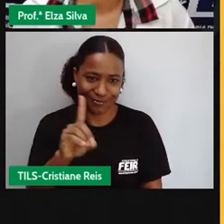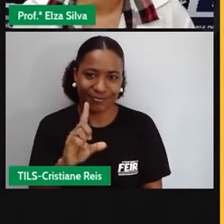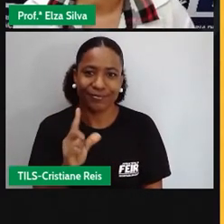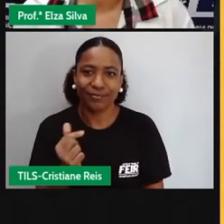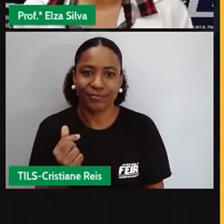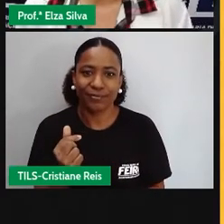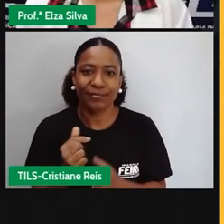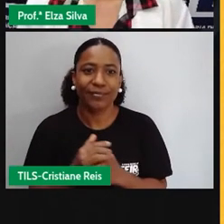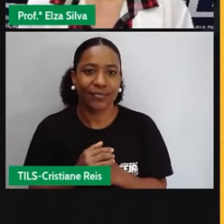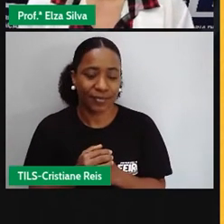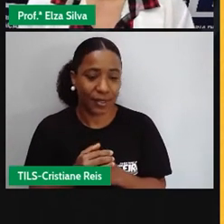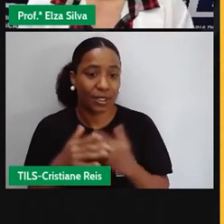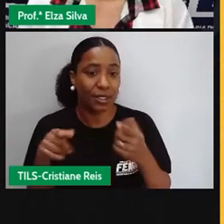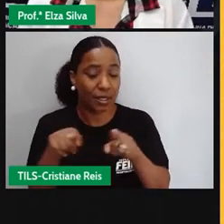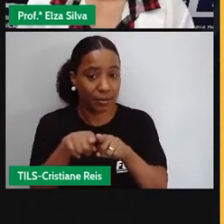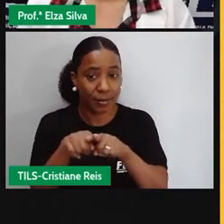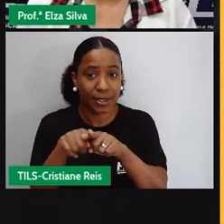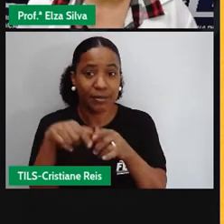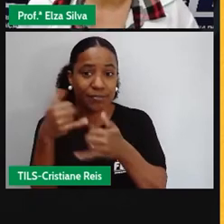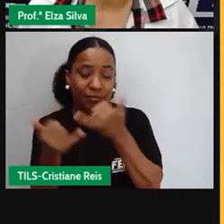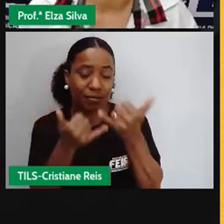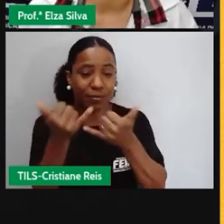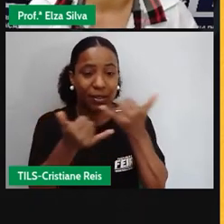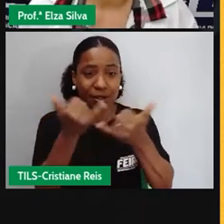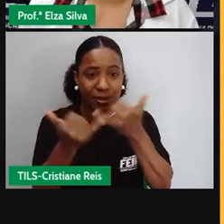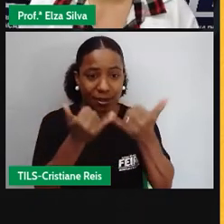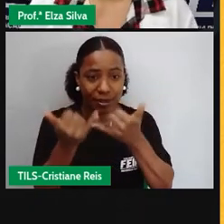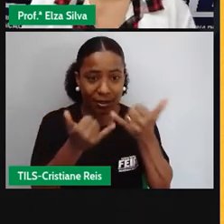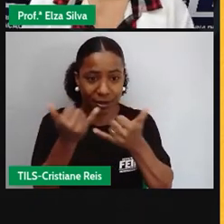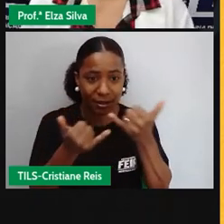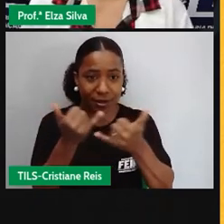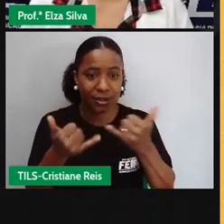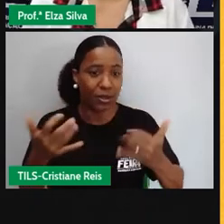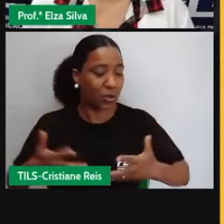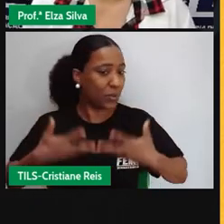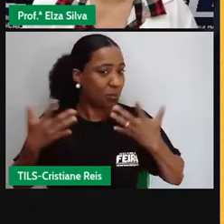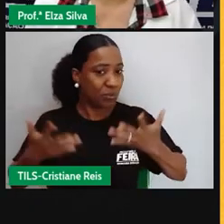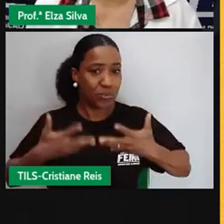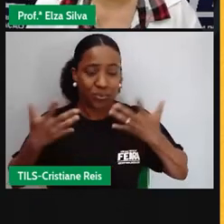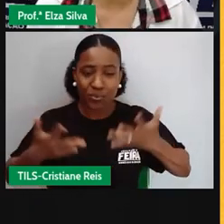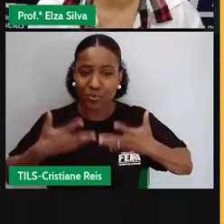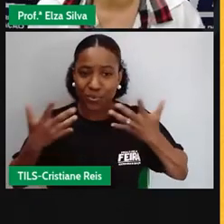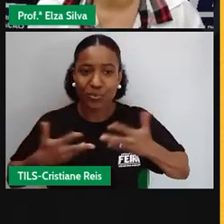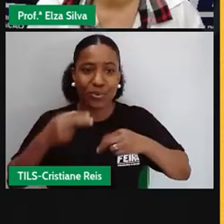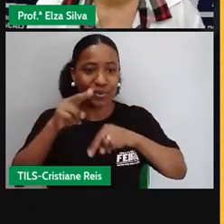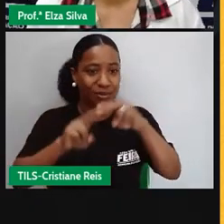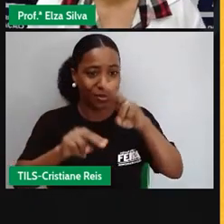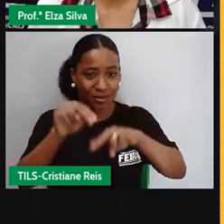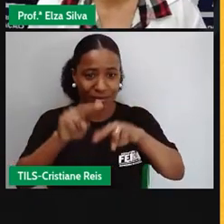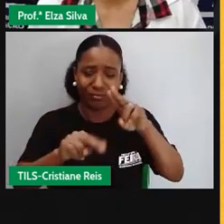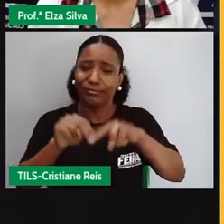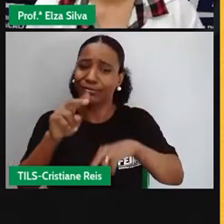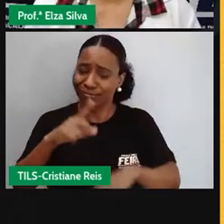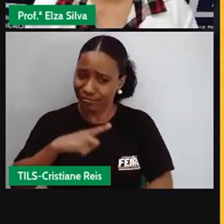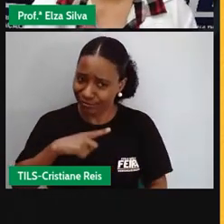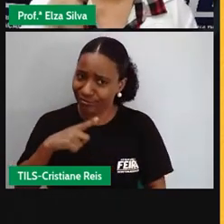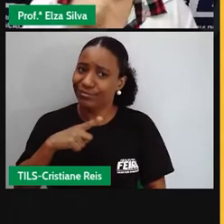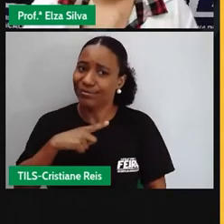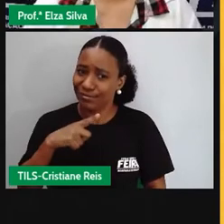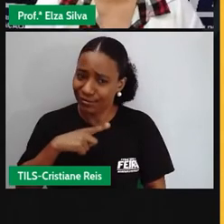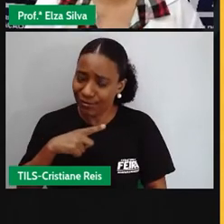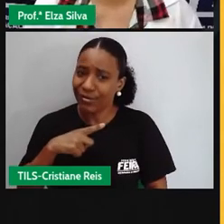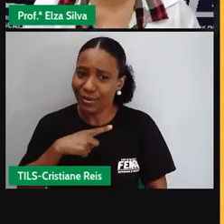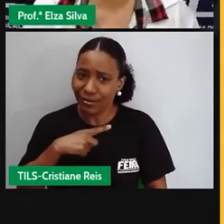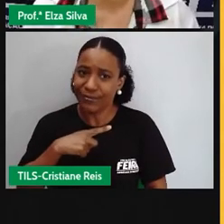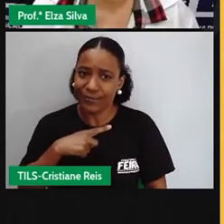Entertainment não pode faltar. A diversão na nossa festa junina não pode faltar. Mas, como a